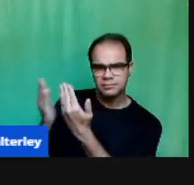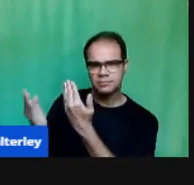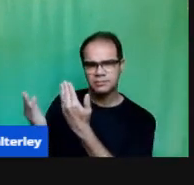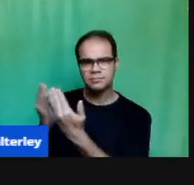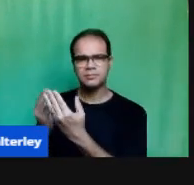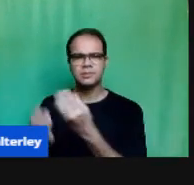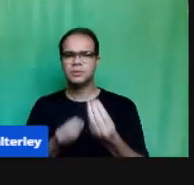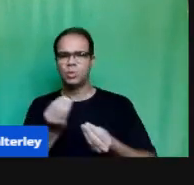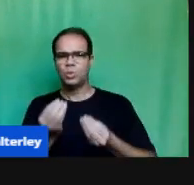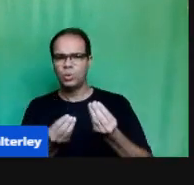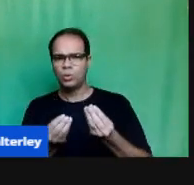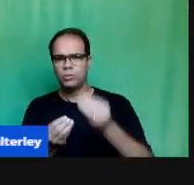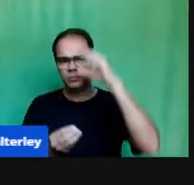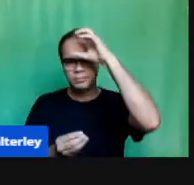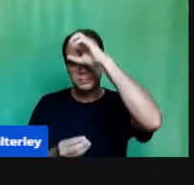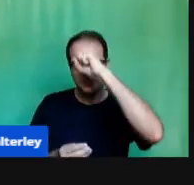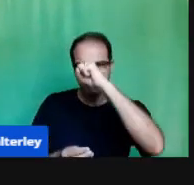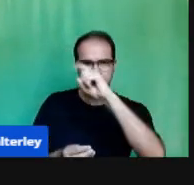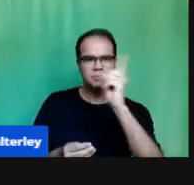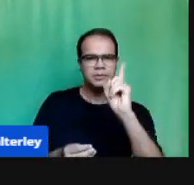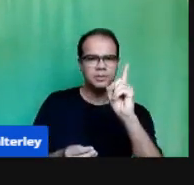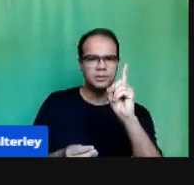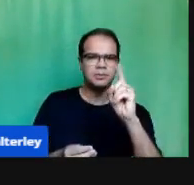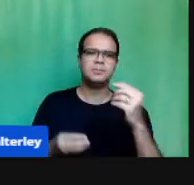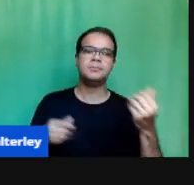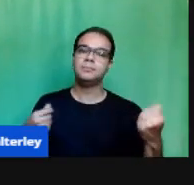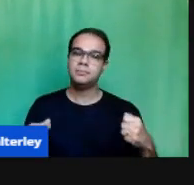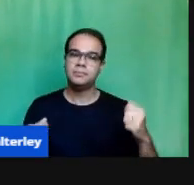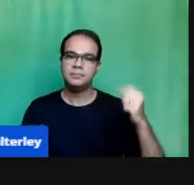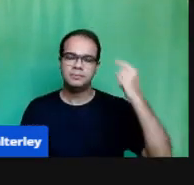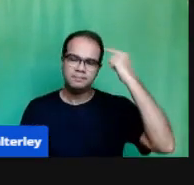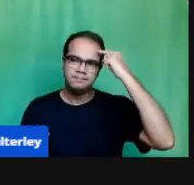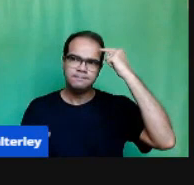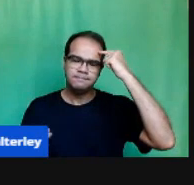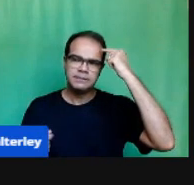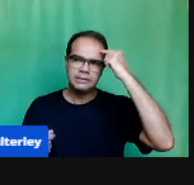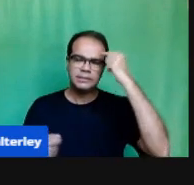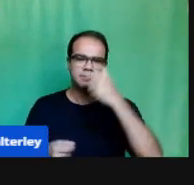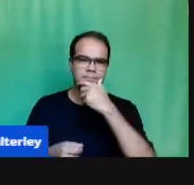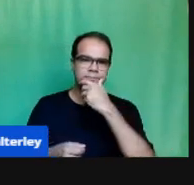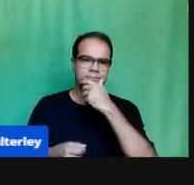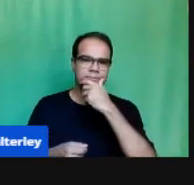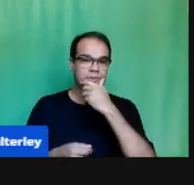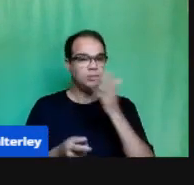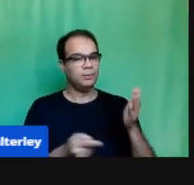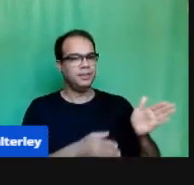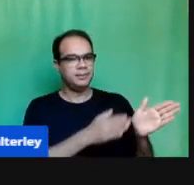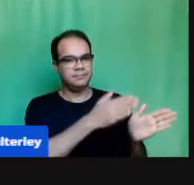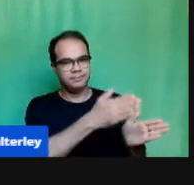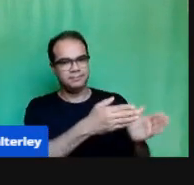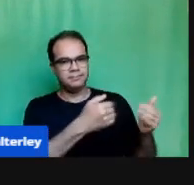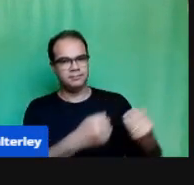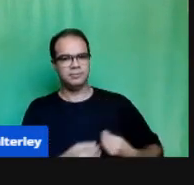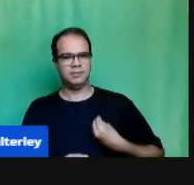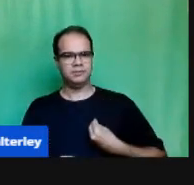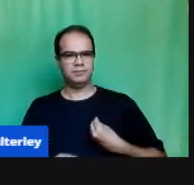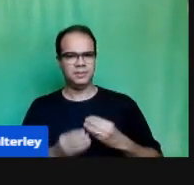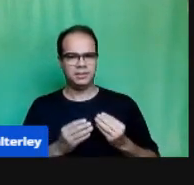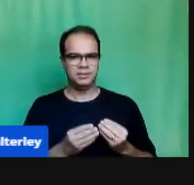avaliação, repensar uma coisa que nós já não lidamos bem no presencial ainda, torna isso mais complexo.